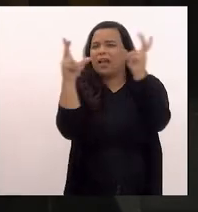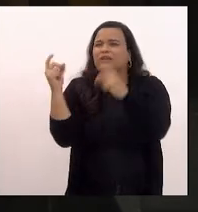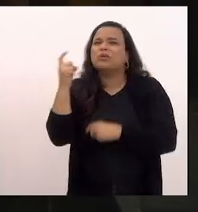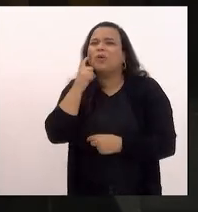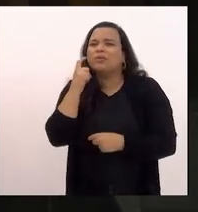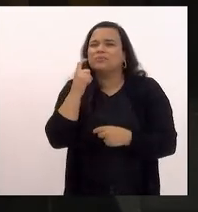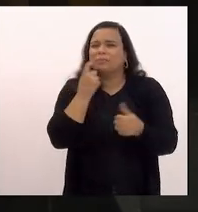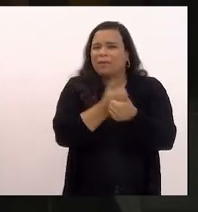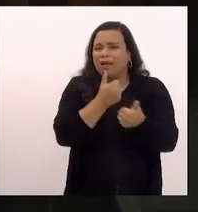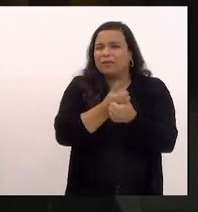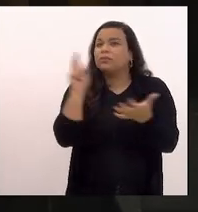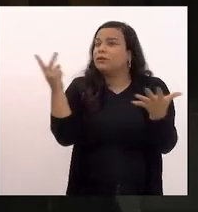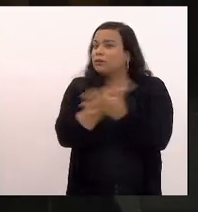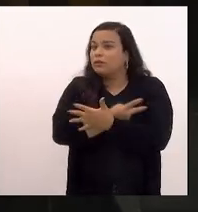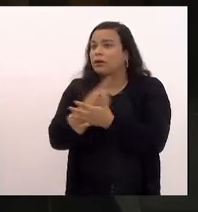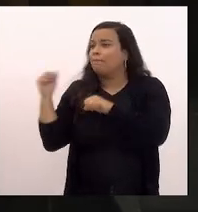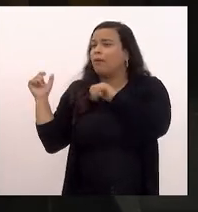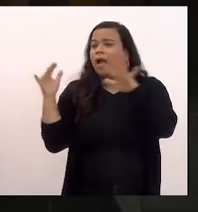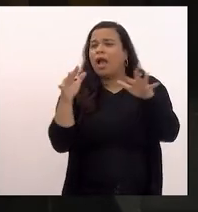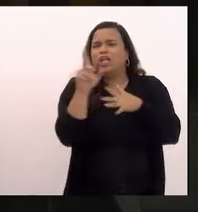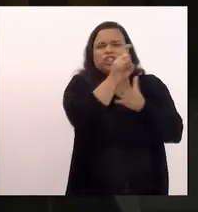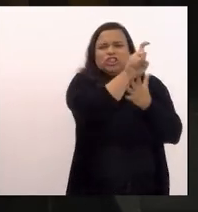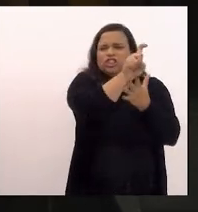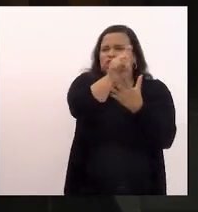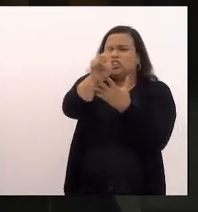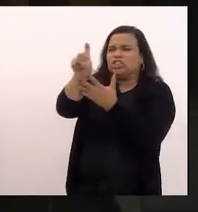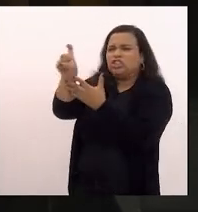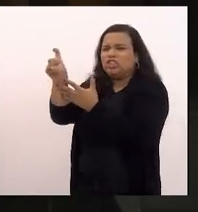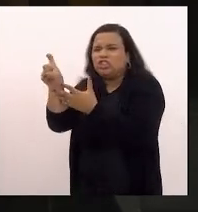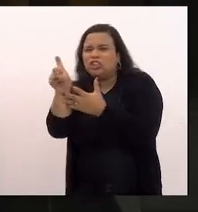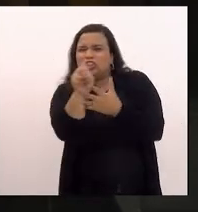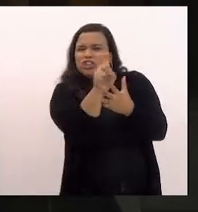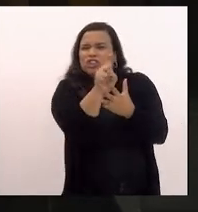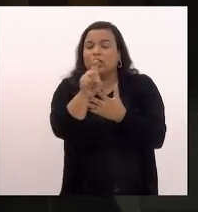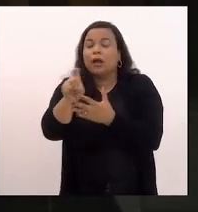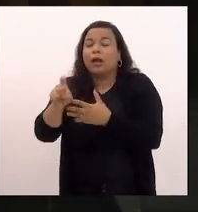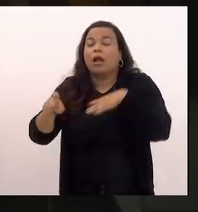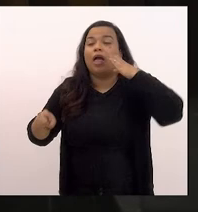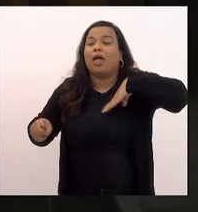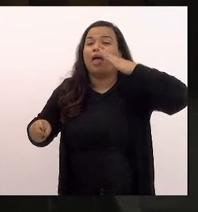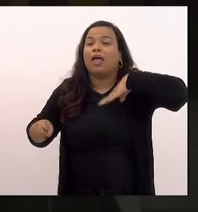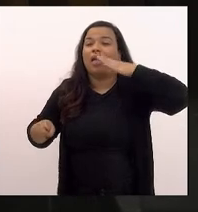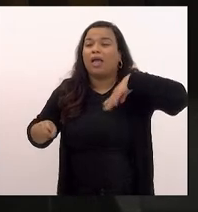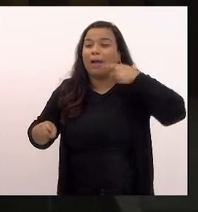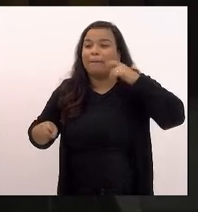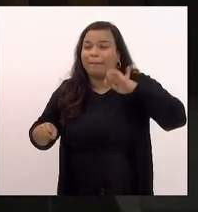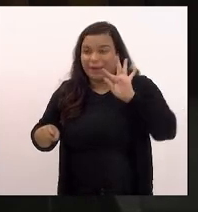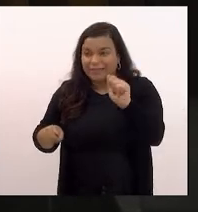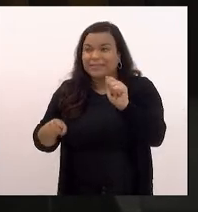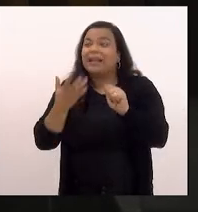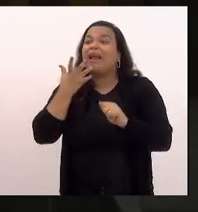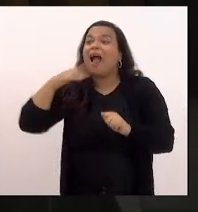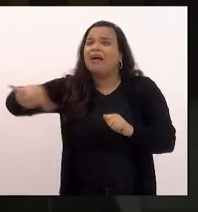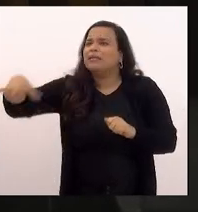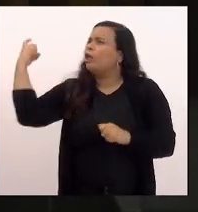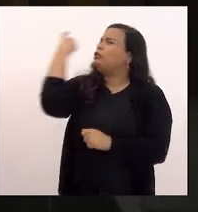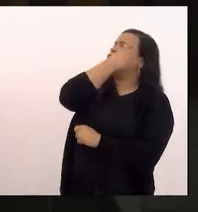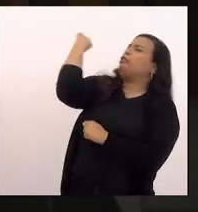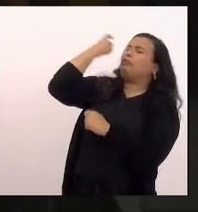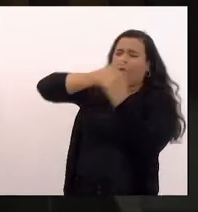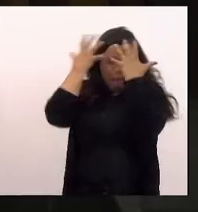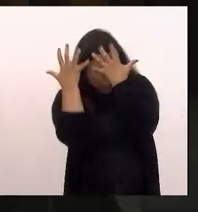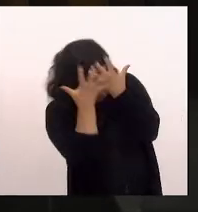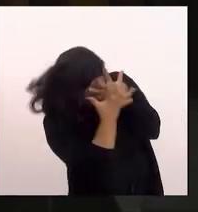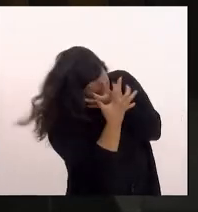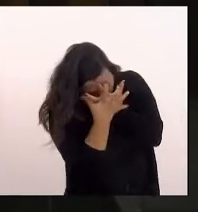respondeu com truculência jogou o gás de pimenta na direção de uma criança e acabou aprofundando aquele momento